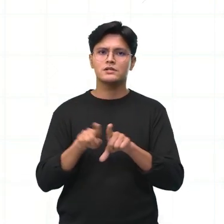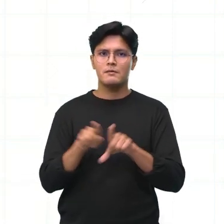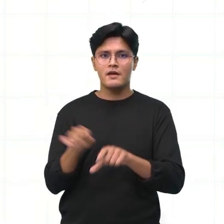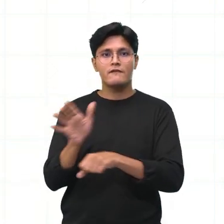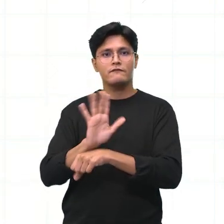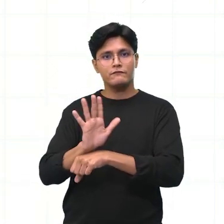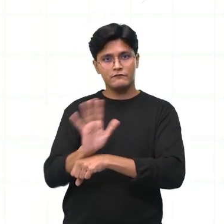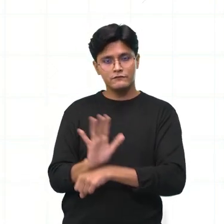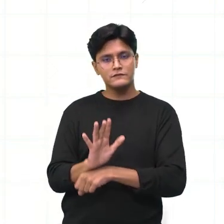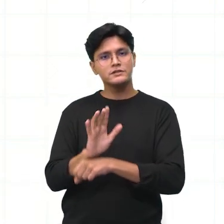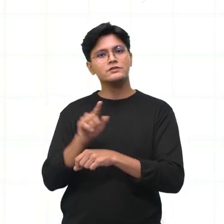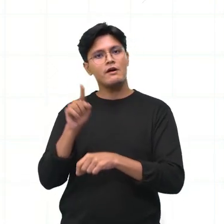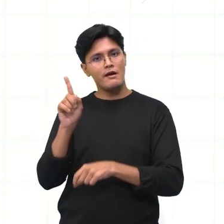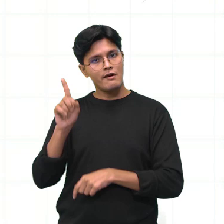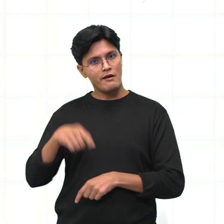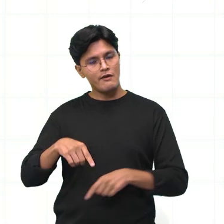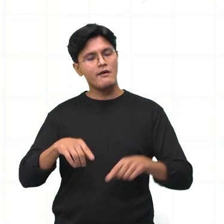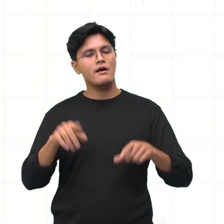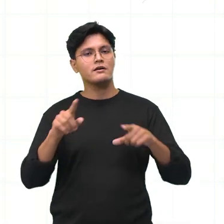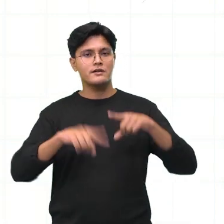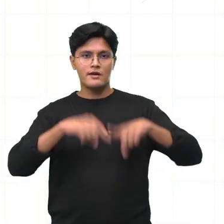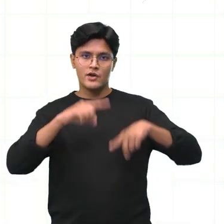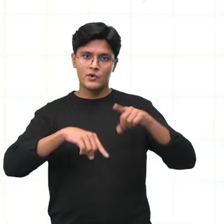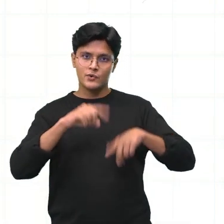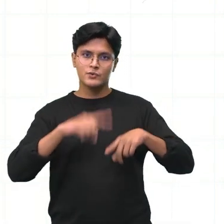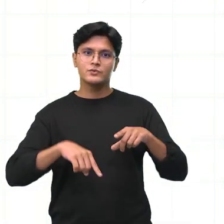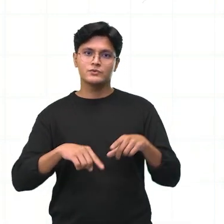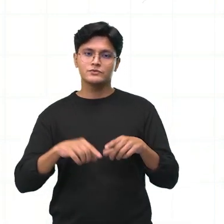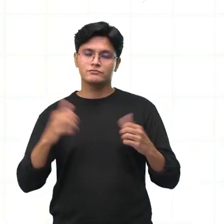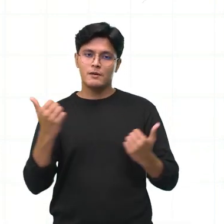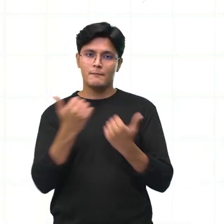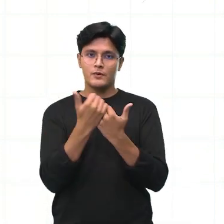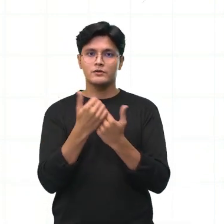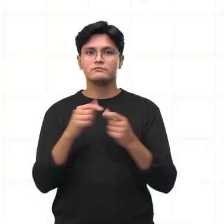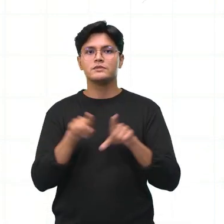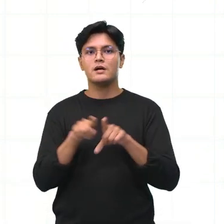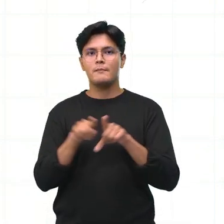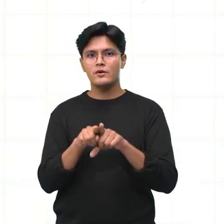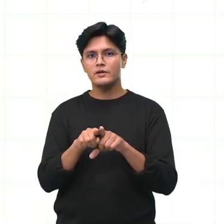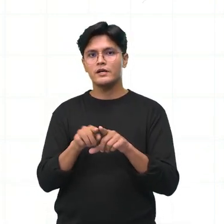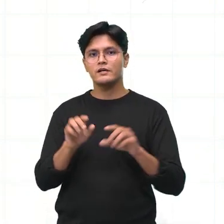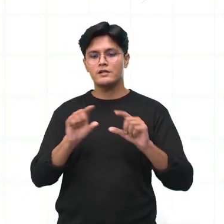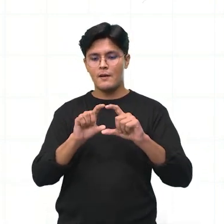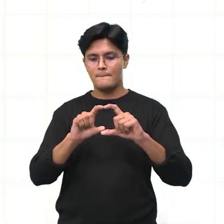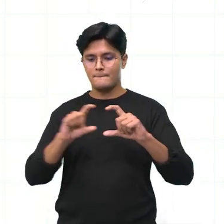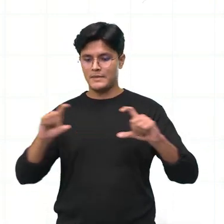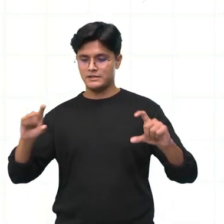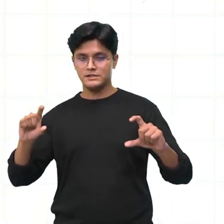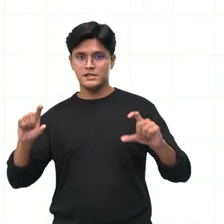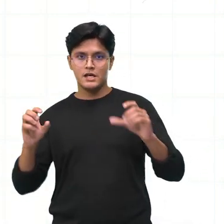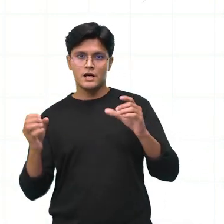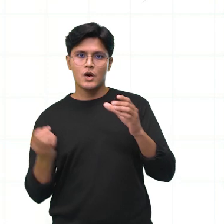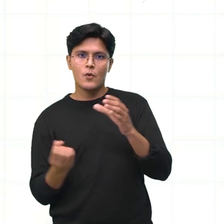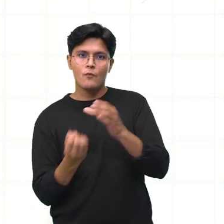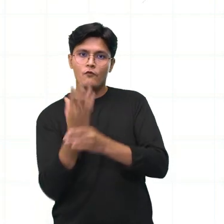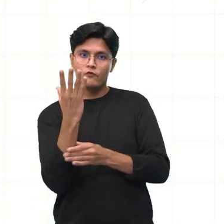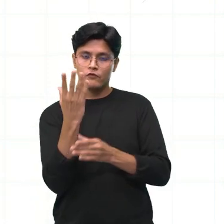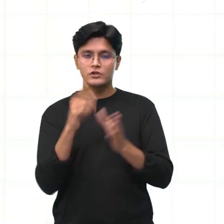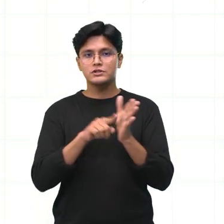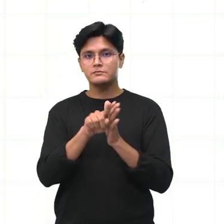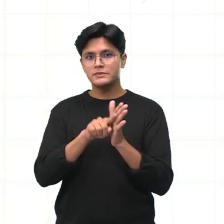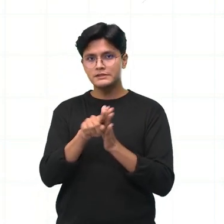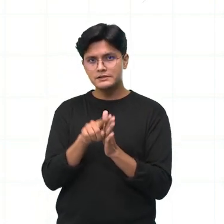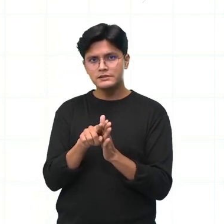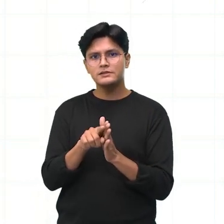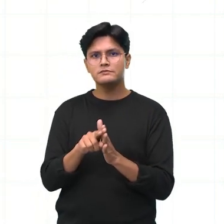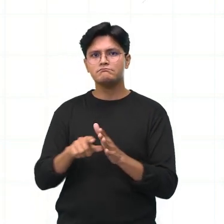seria um recurso de apoio. Então, a fonte de pesquisa, também é importante, colocar ali, de